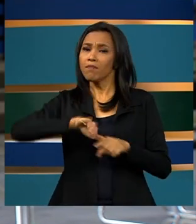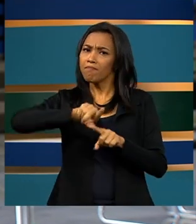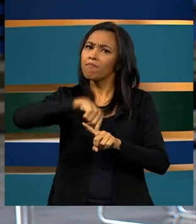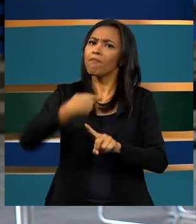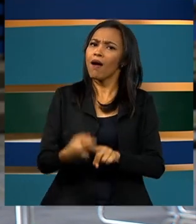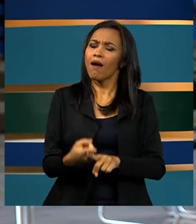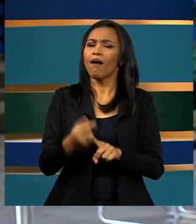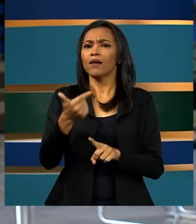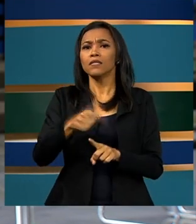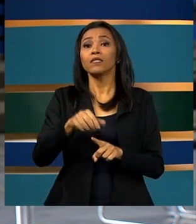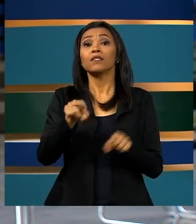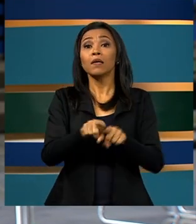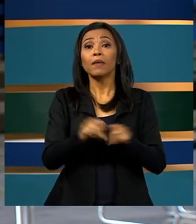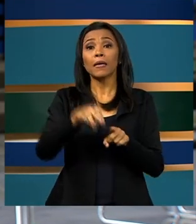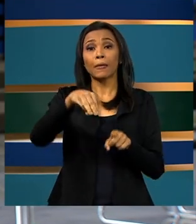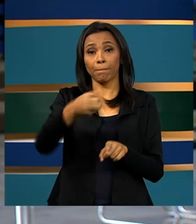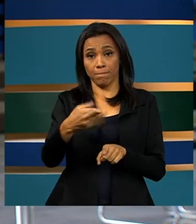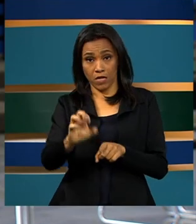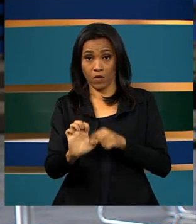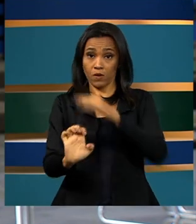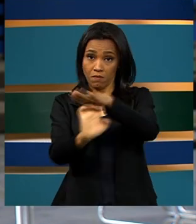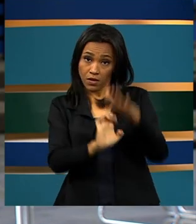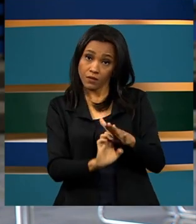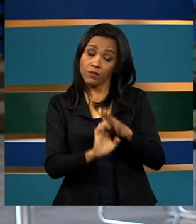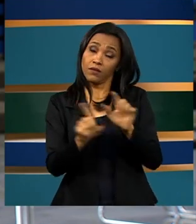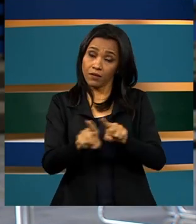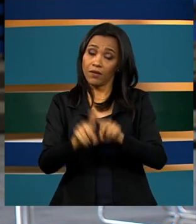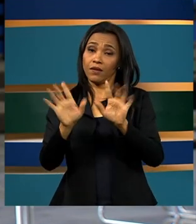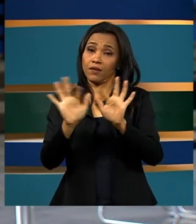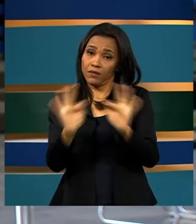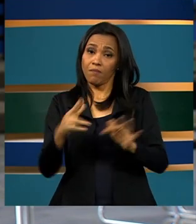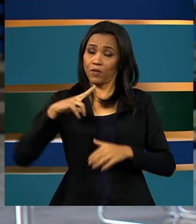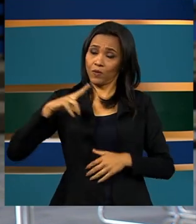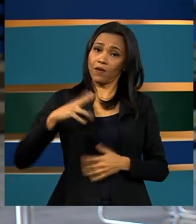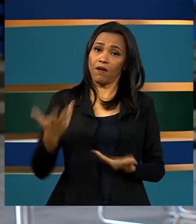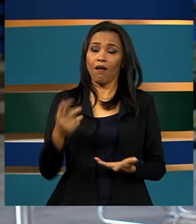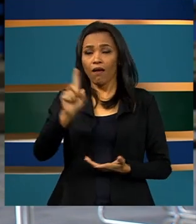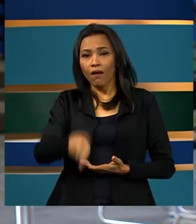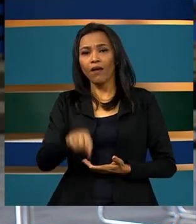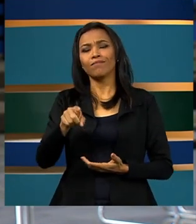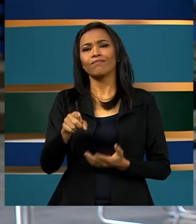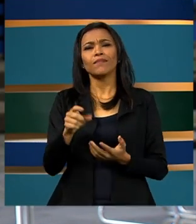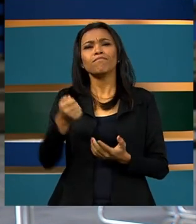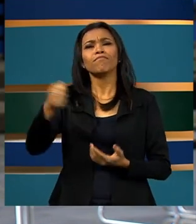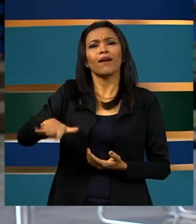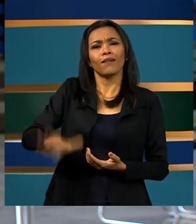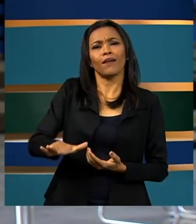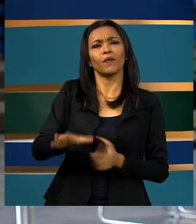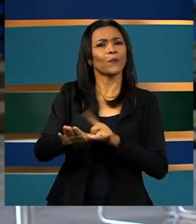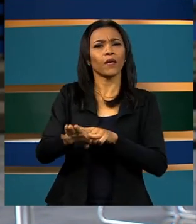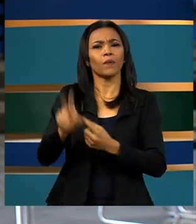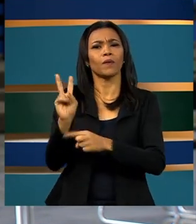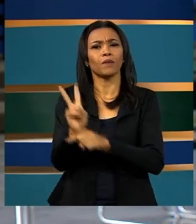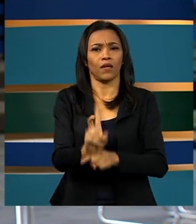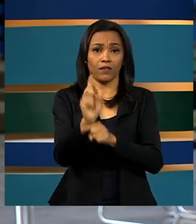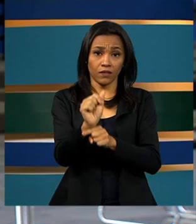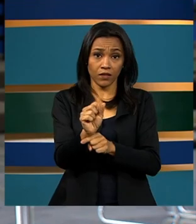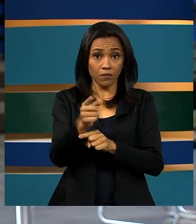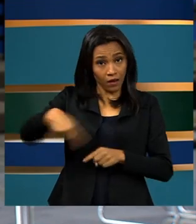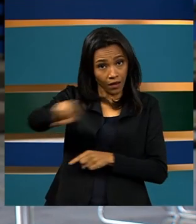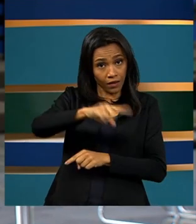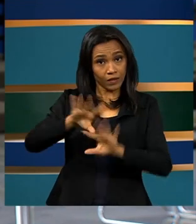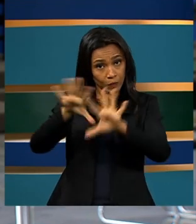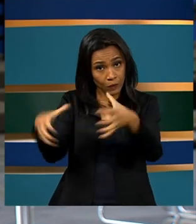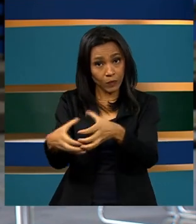crédito para micro e pequenas empresas e microempreendedores individuais, assim, barateando, então, o custo do crédito para esse